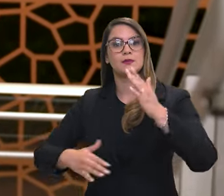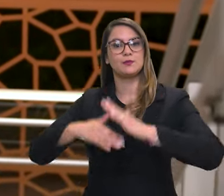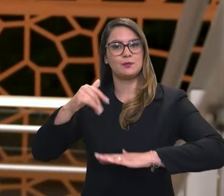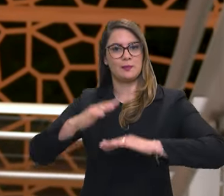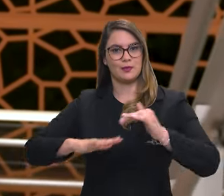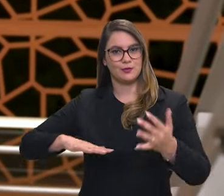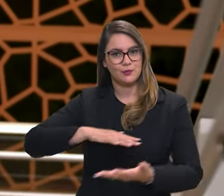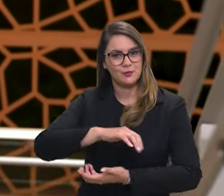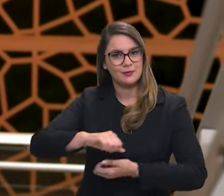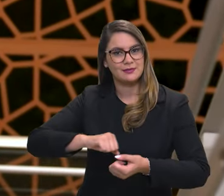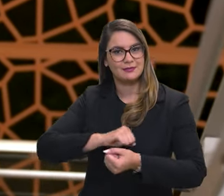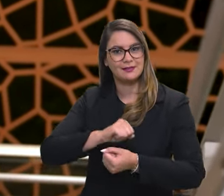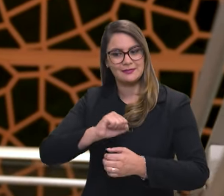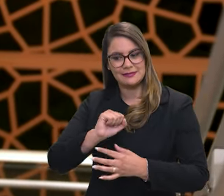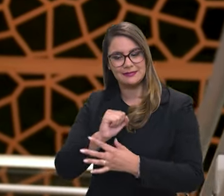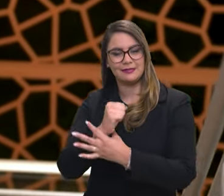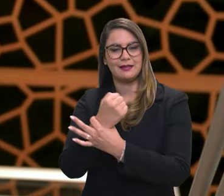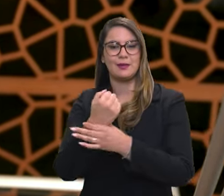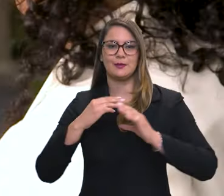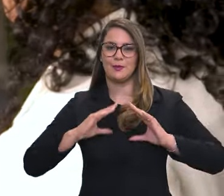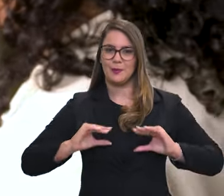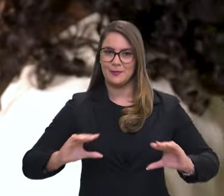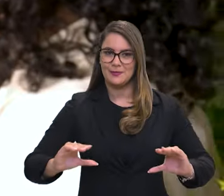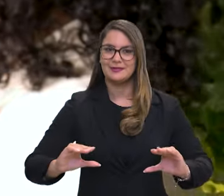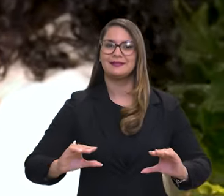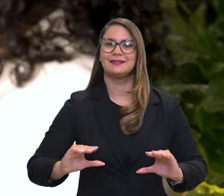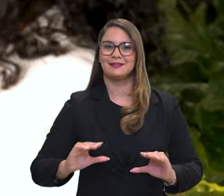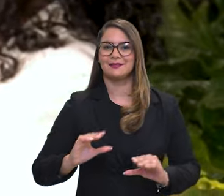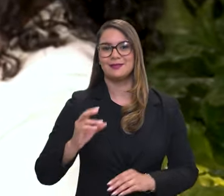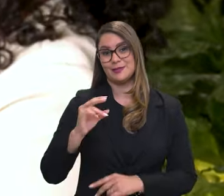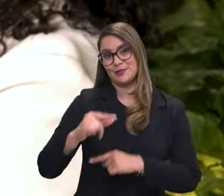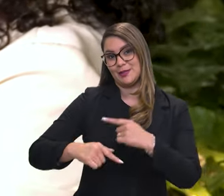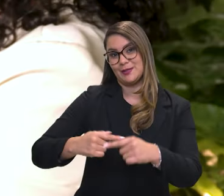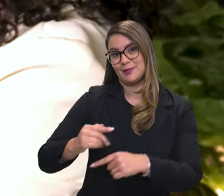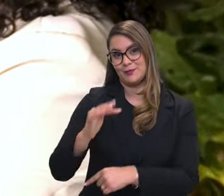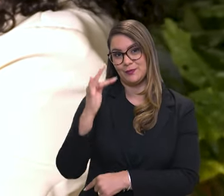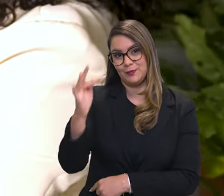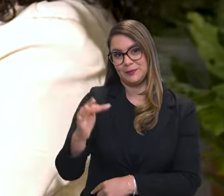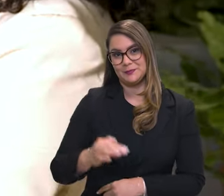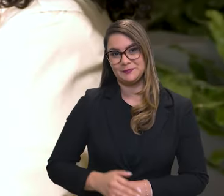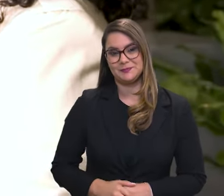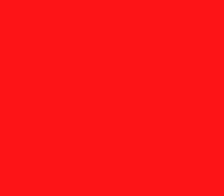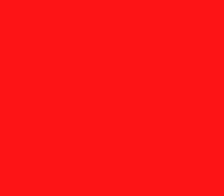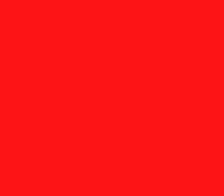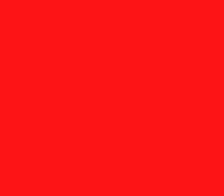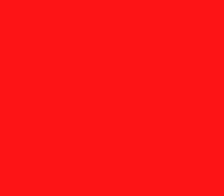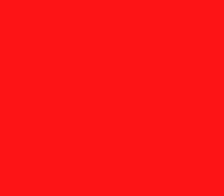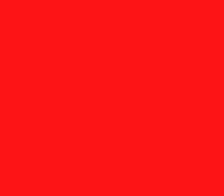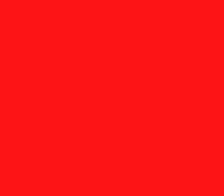promoção de práticas sustentáveis que garantem o bem-estar das futuras gerações.